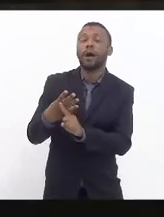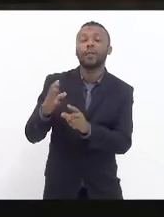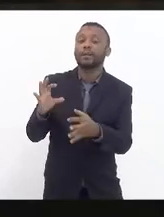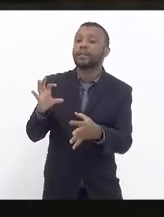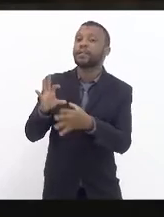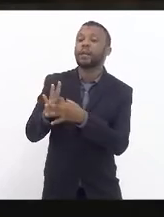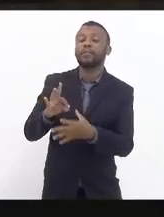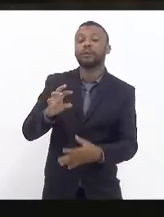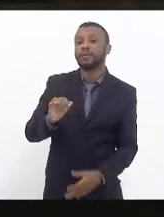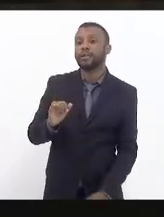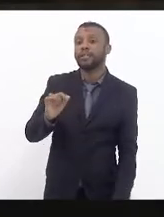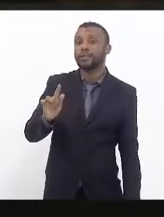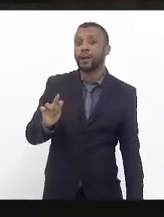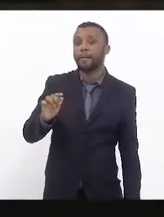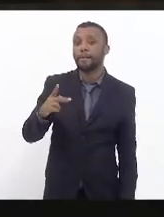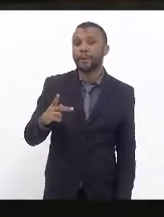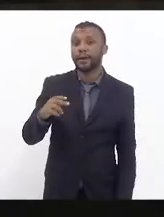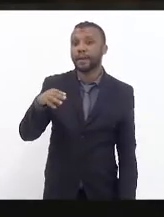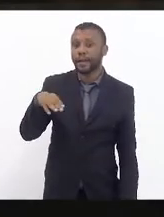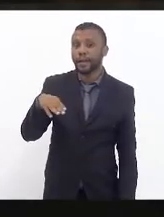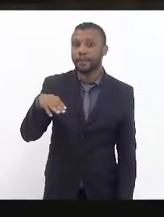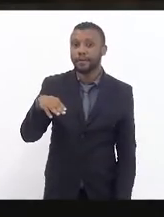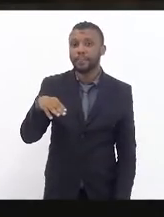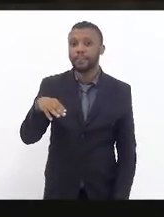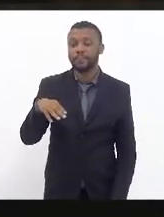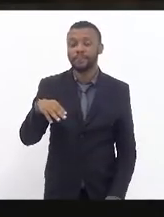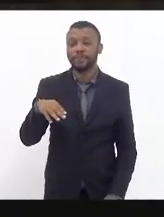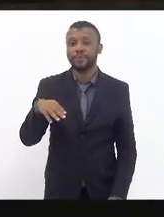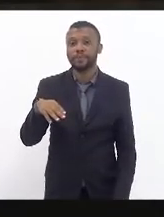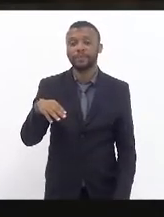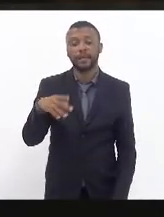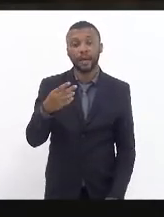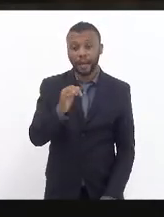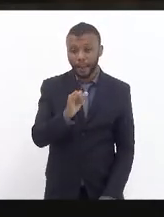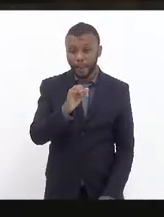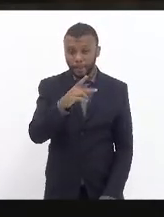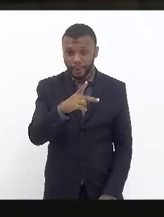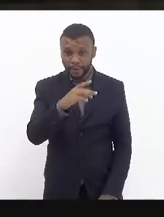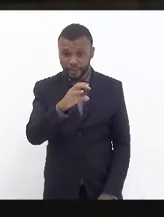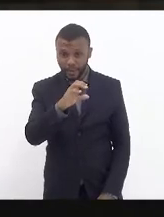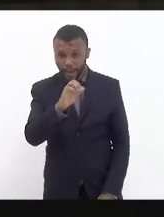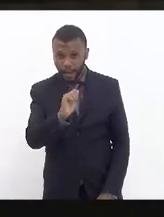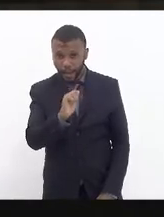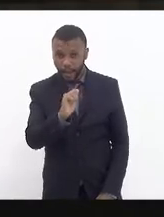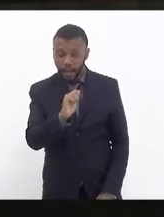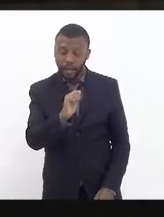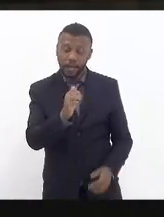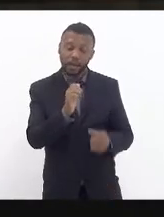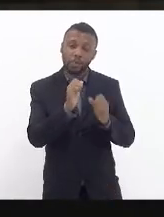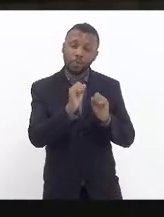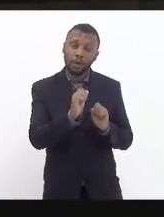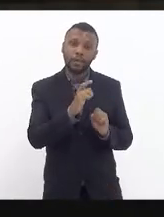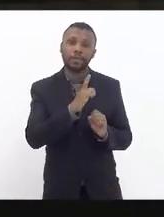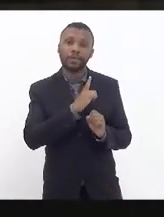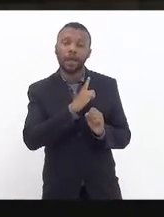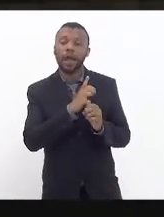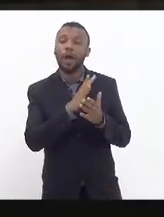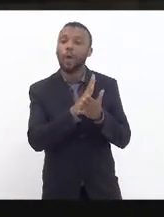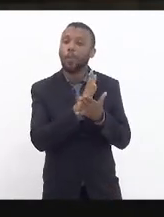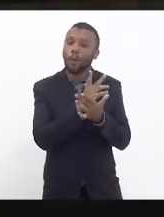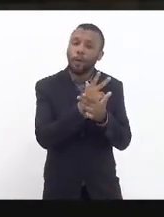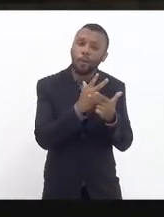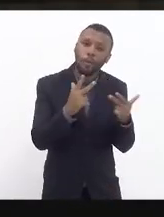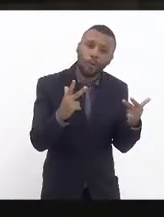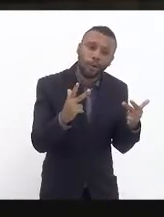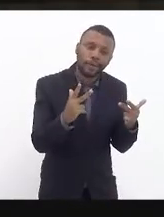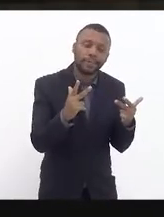absurdo todos nós não temos nenhum aumento de IPCA que chega a ser 12 pontos alguma coisa imagina se tivéssemos